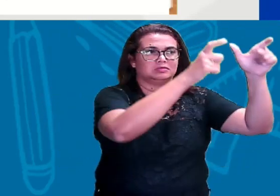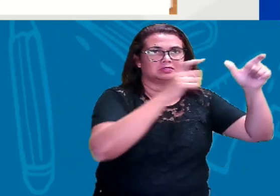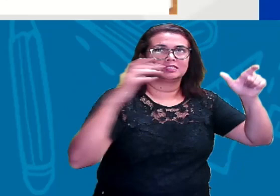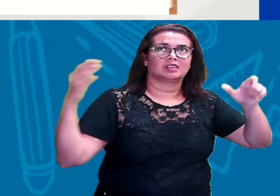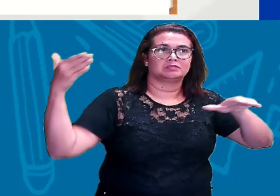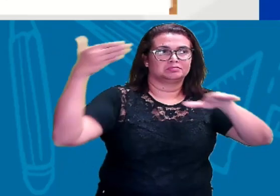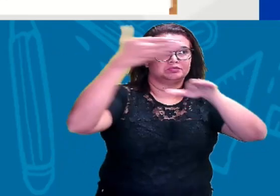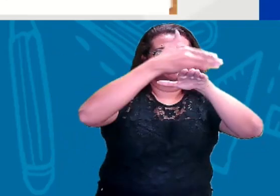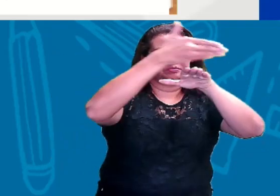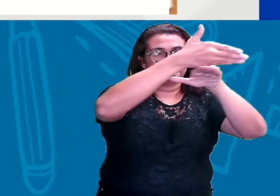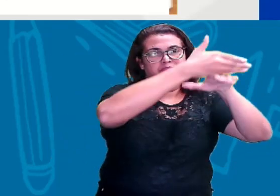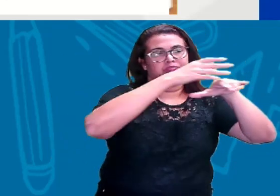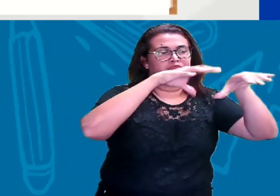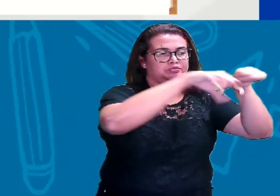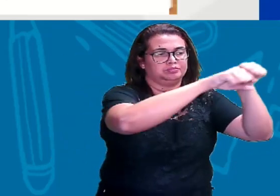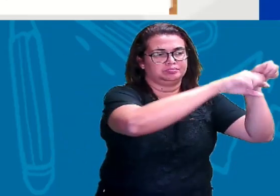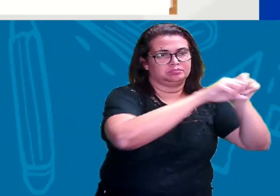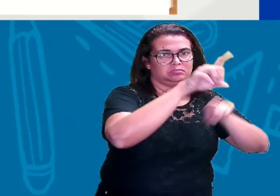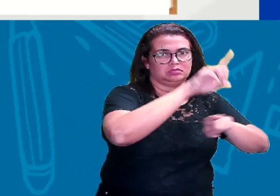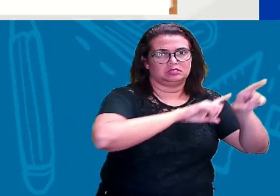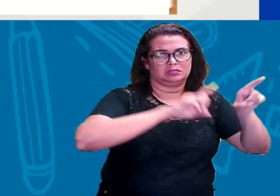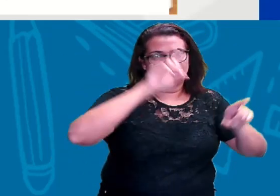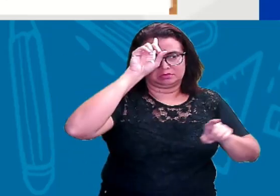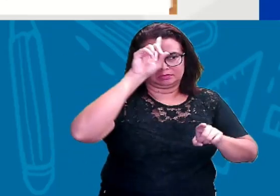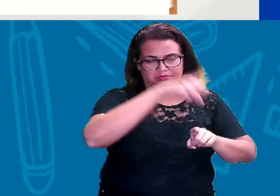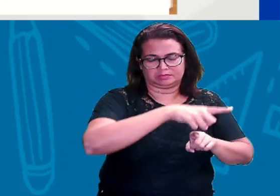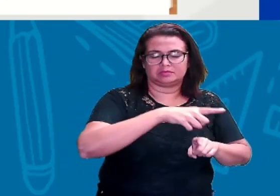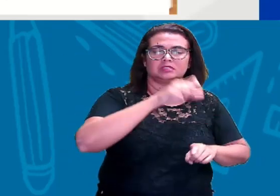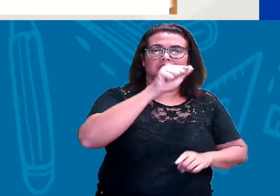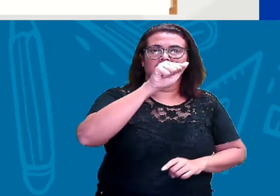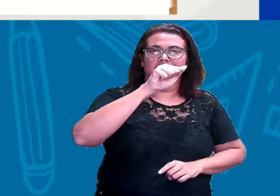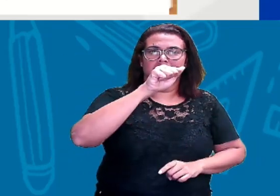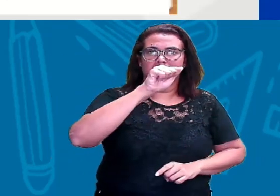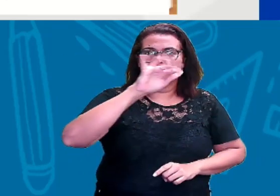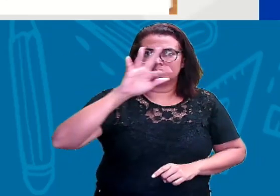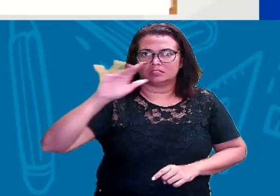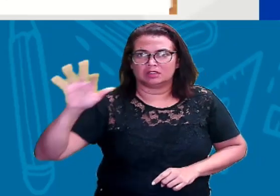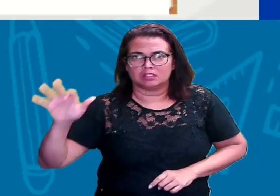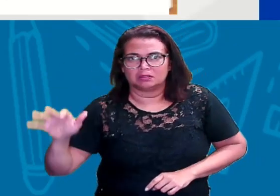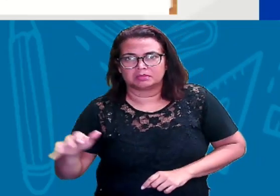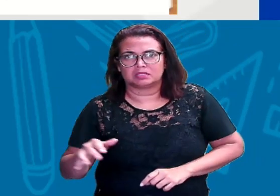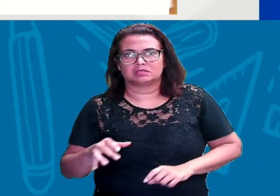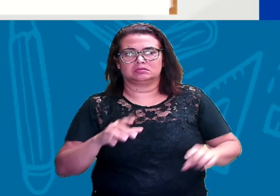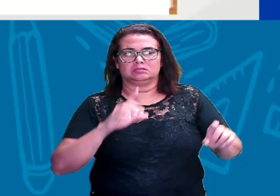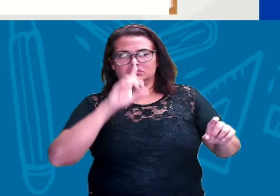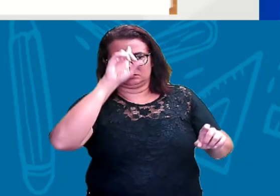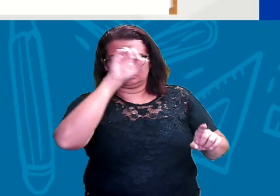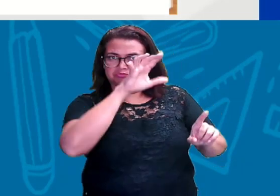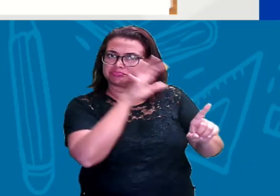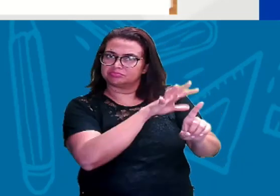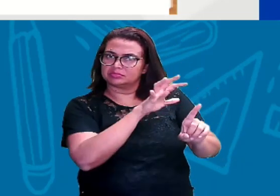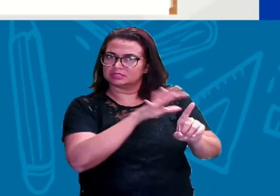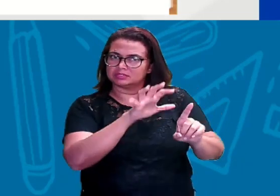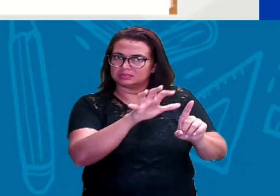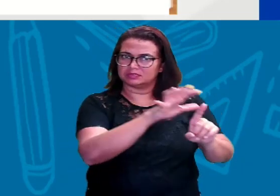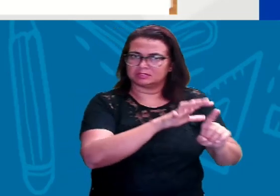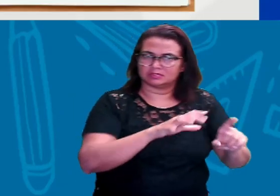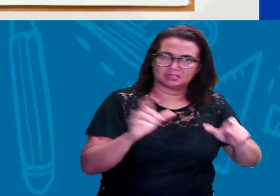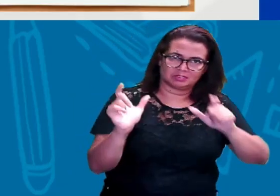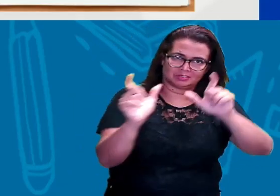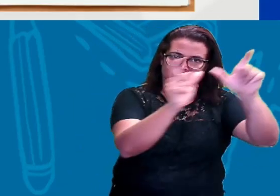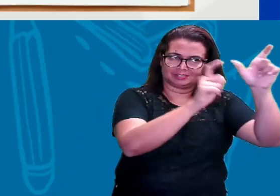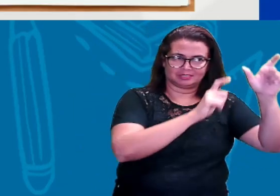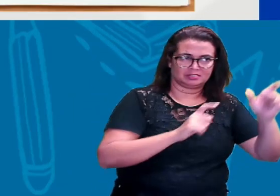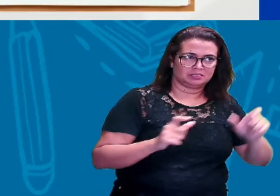aí uma trajetória desse alfabeto sendo colocado aí entre as nações. Certinho? Agora,